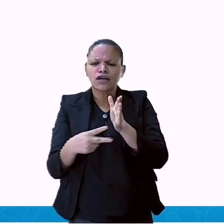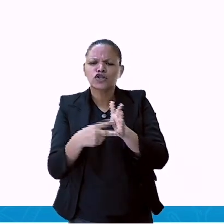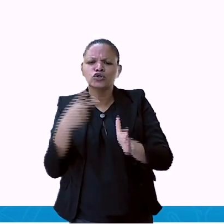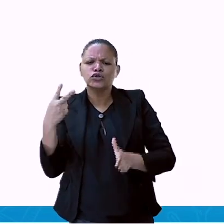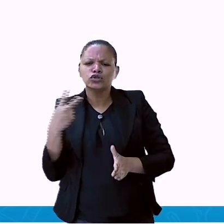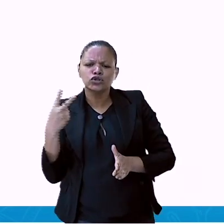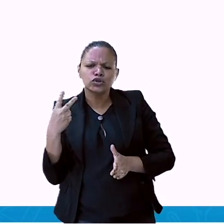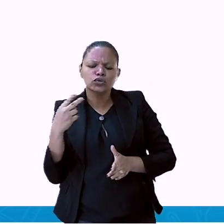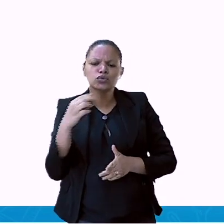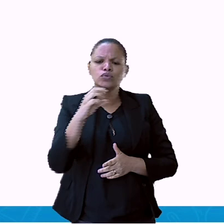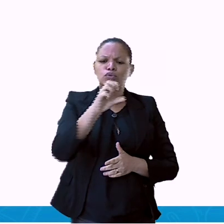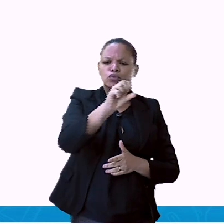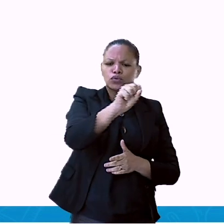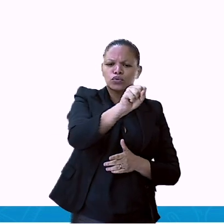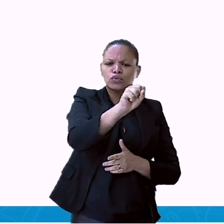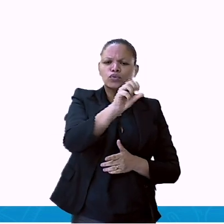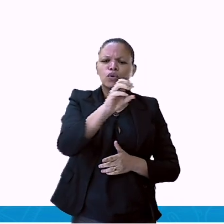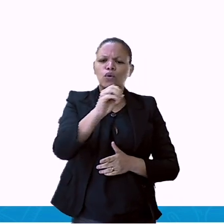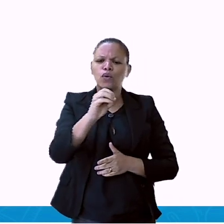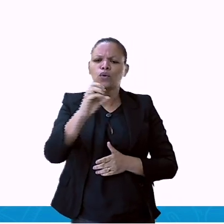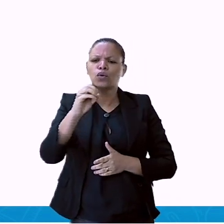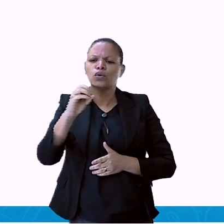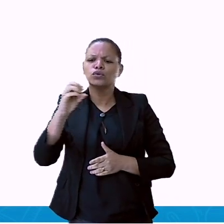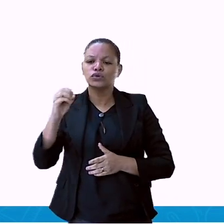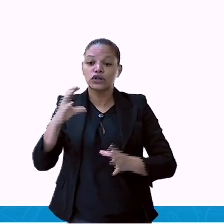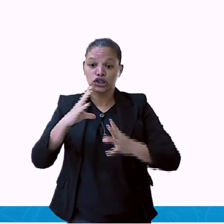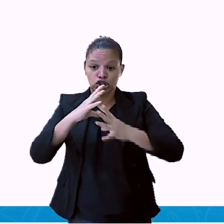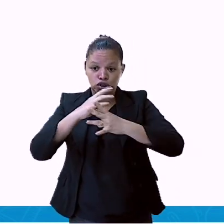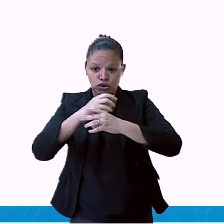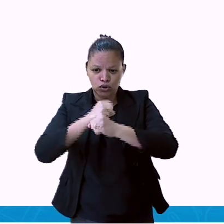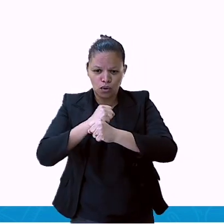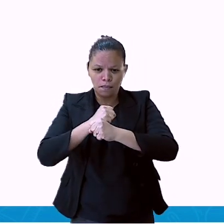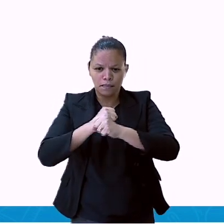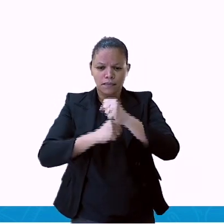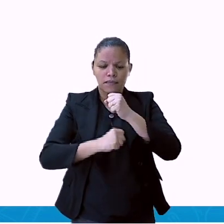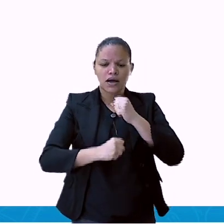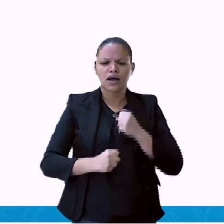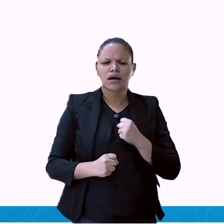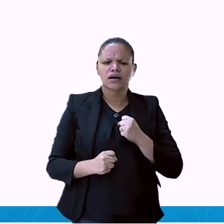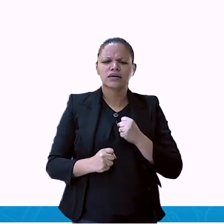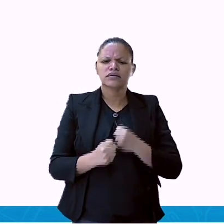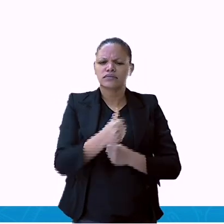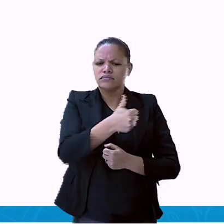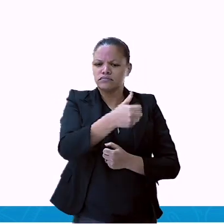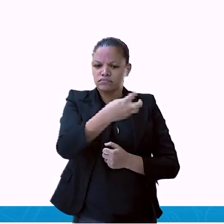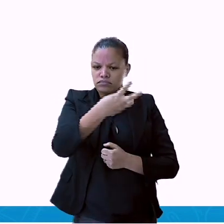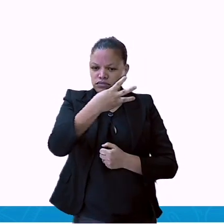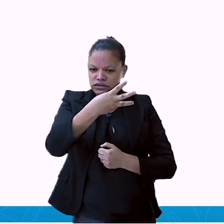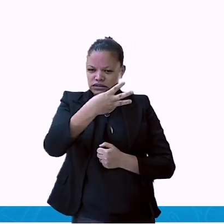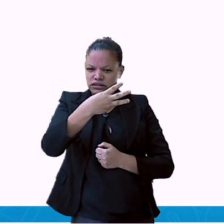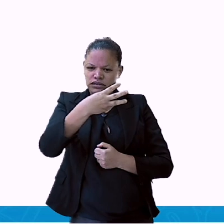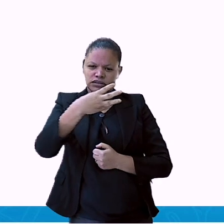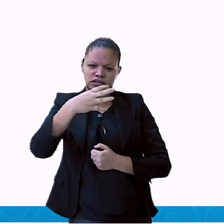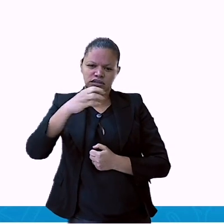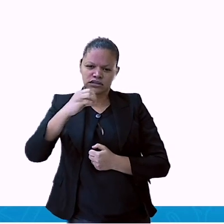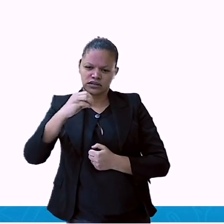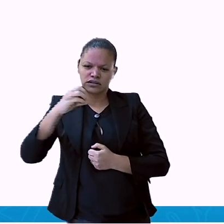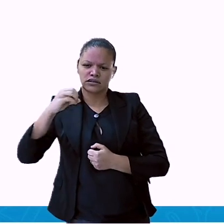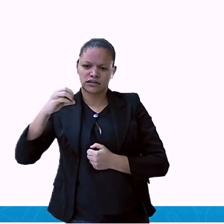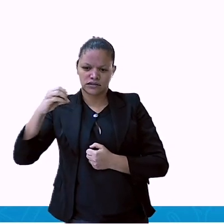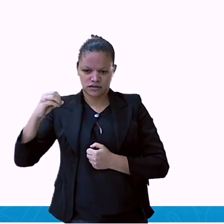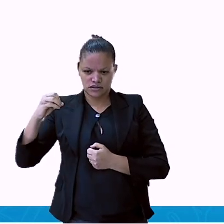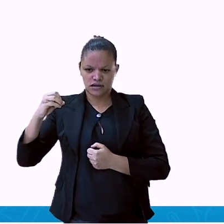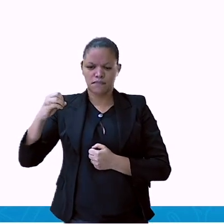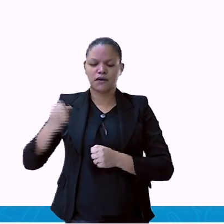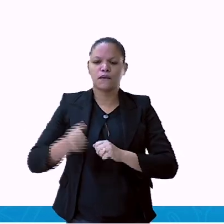Nós temos aqui um total de 13 mil. 5 mais 8, 13. Vamos analisar, então,